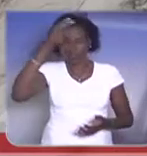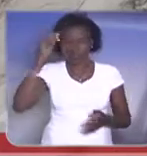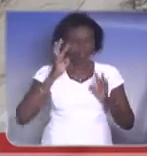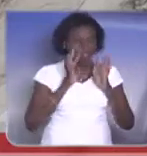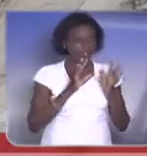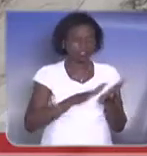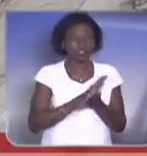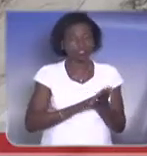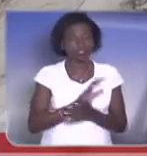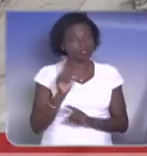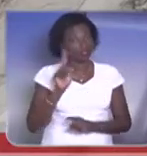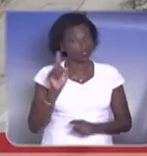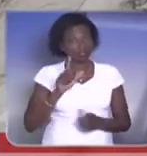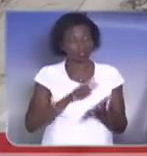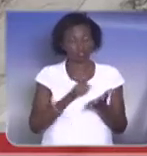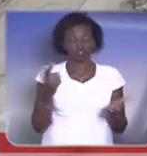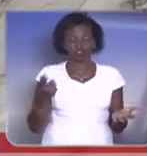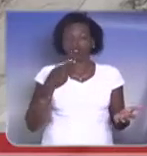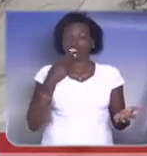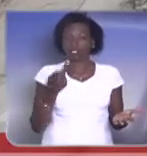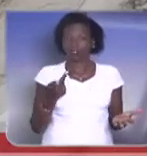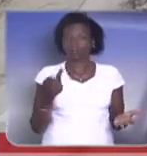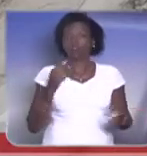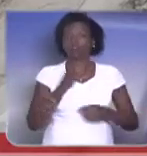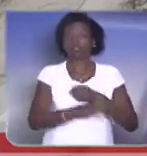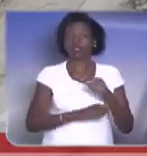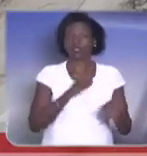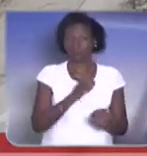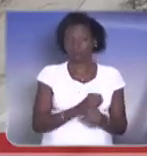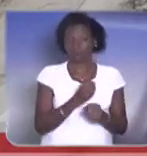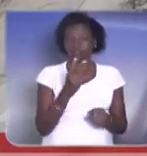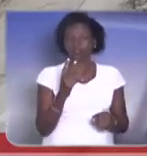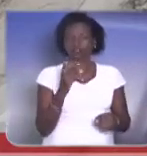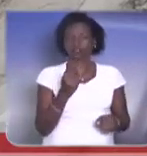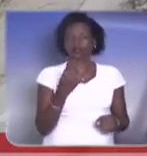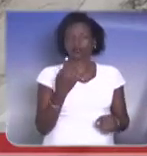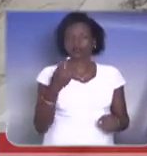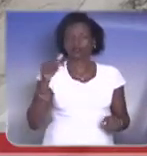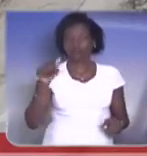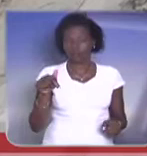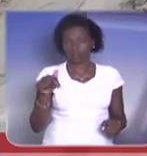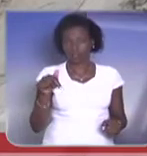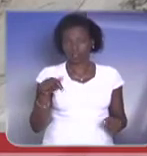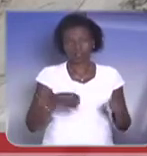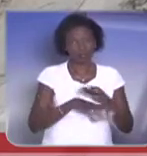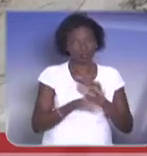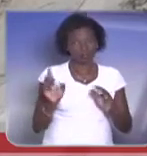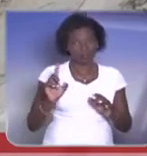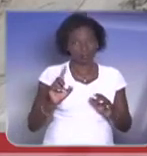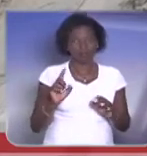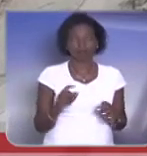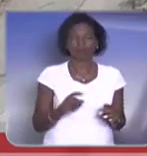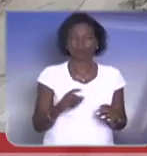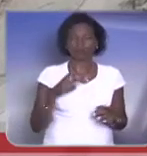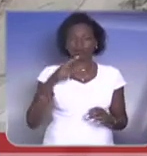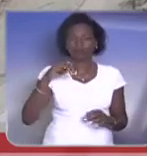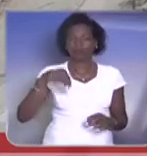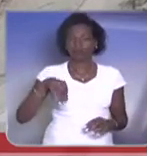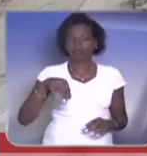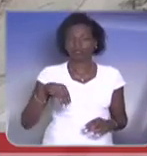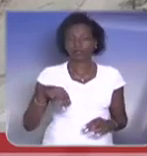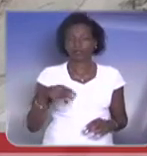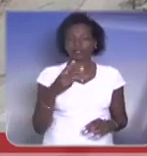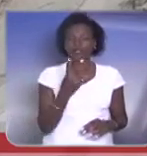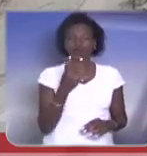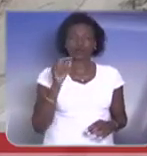fiscaliza, ao contrário, o jornal que fala, só nesse ano, ou seja, em 2017, que ainda não terminou, a PM já realizou 2